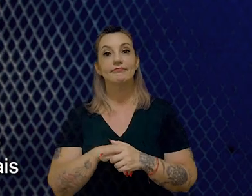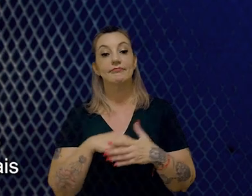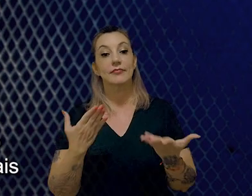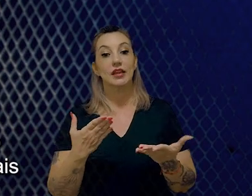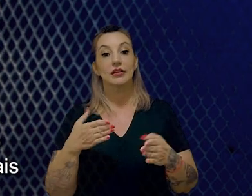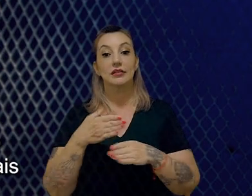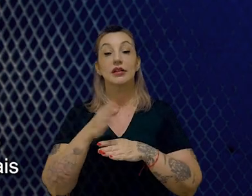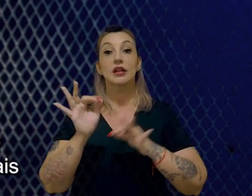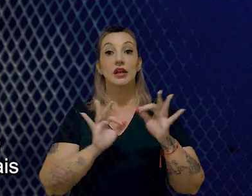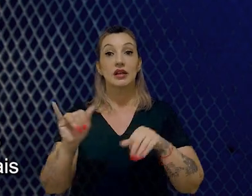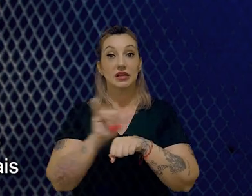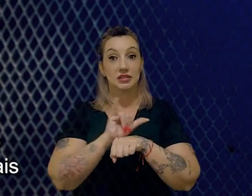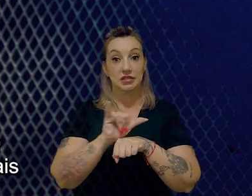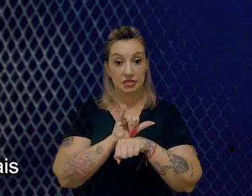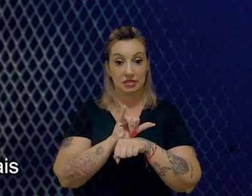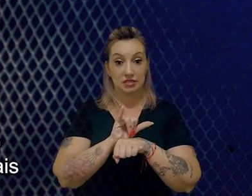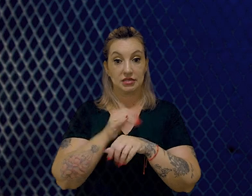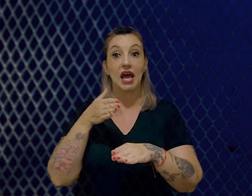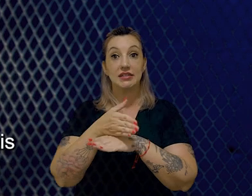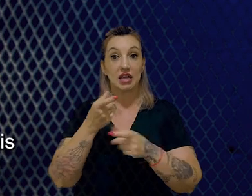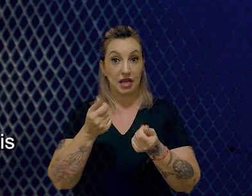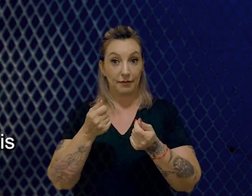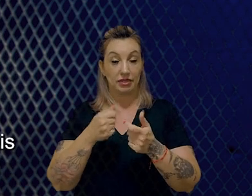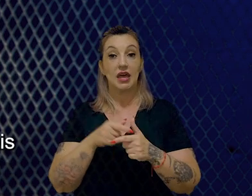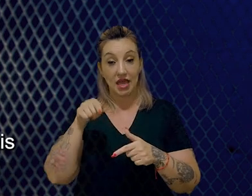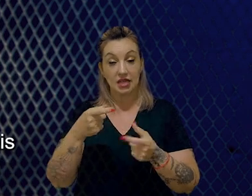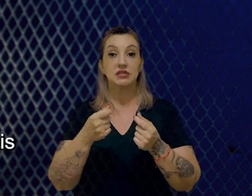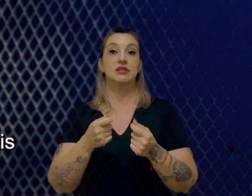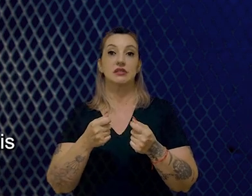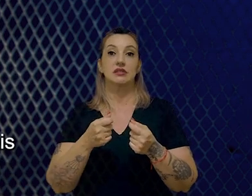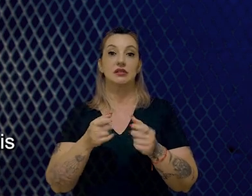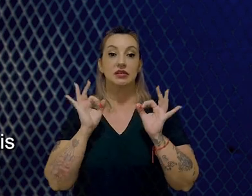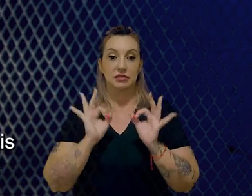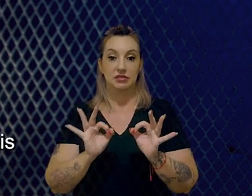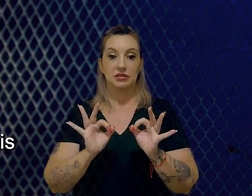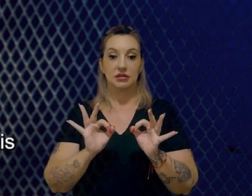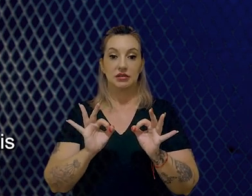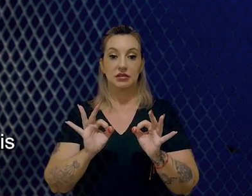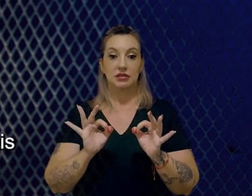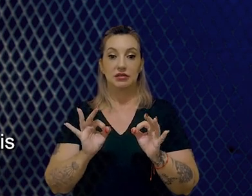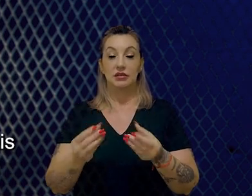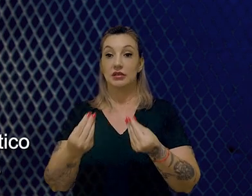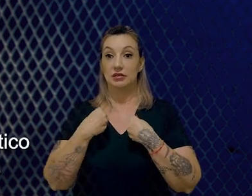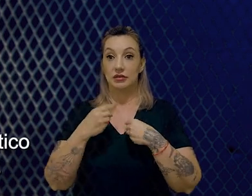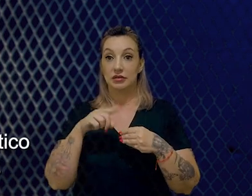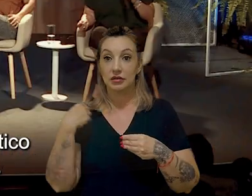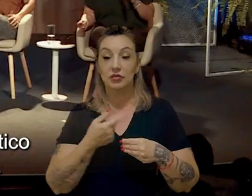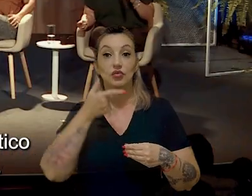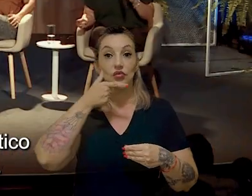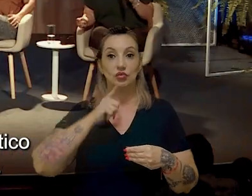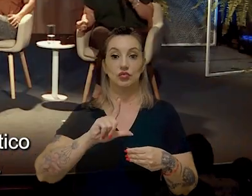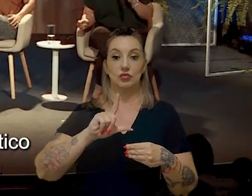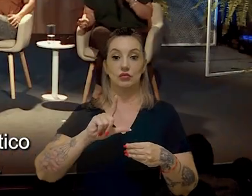Então, que entre no planejamento estratégico o acesso a esses capitais. E que esses capitais sejam os capitais que vão ser alocados para a gente conseguir